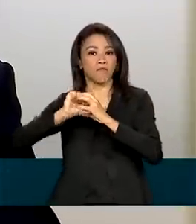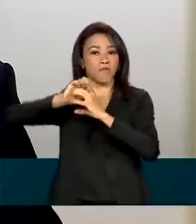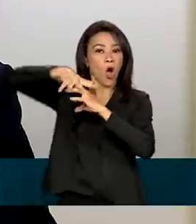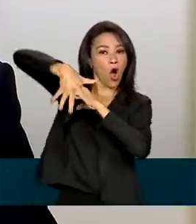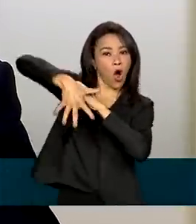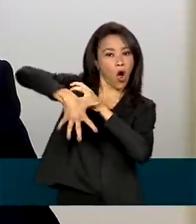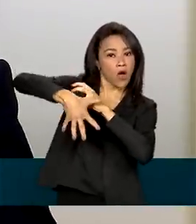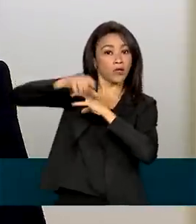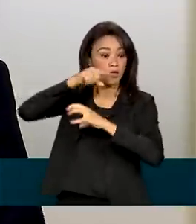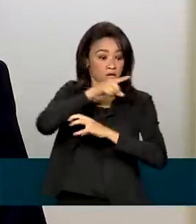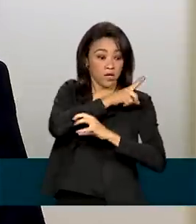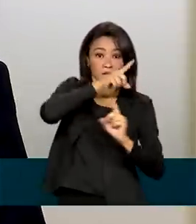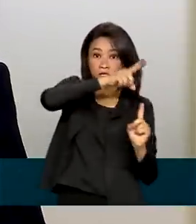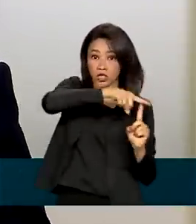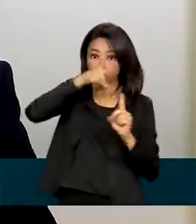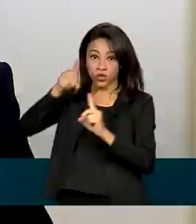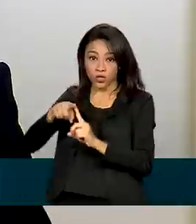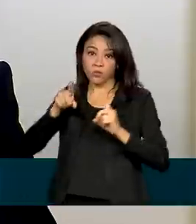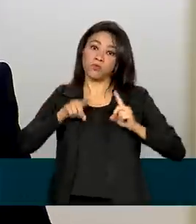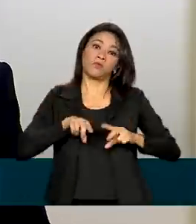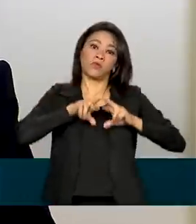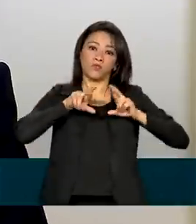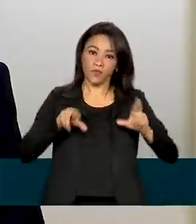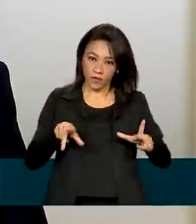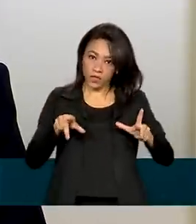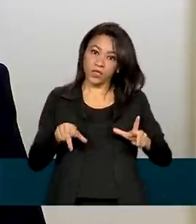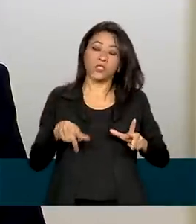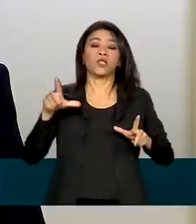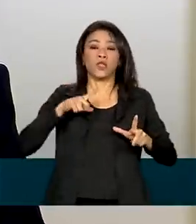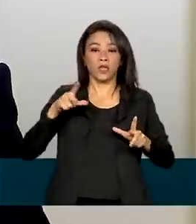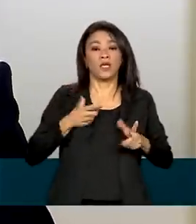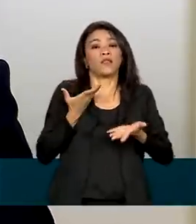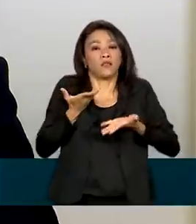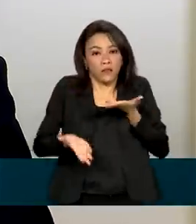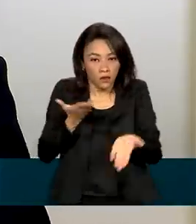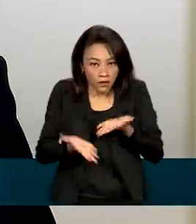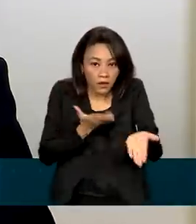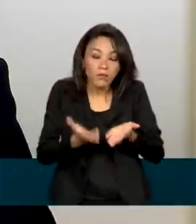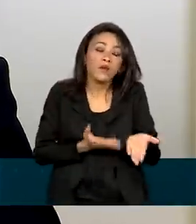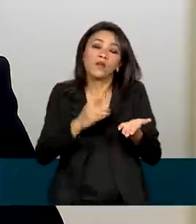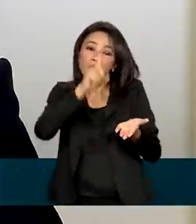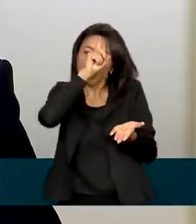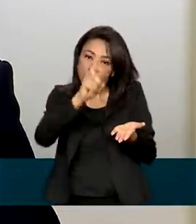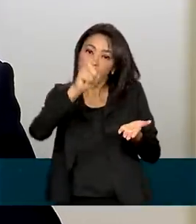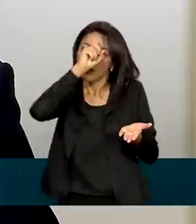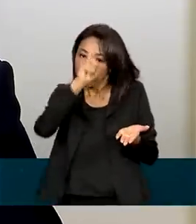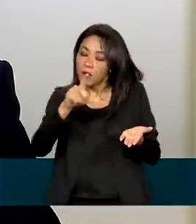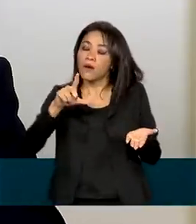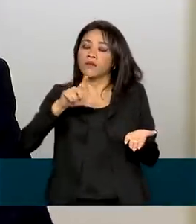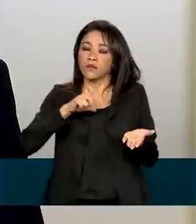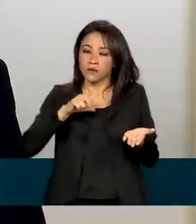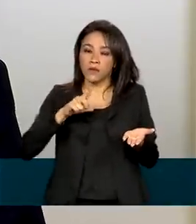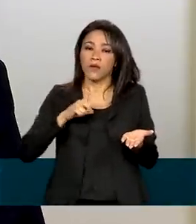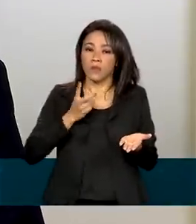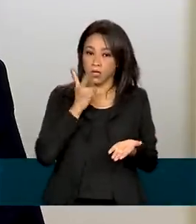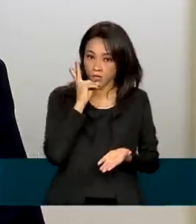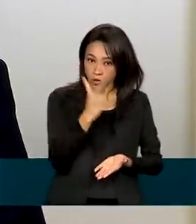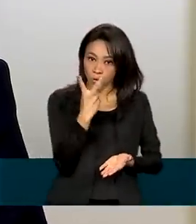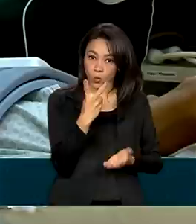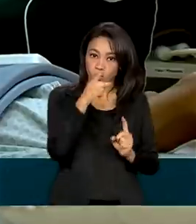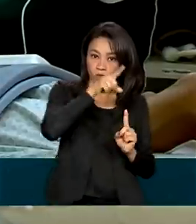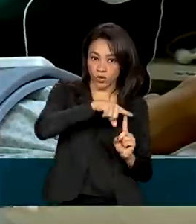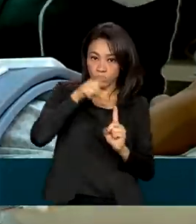Há diferenças de tratamentos entre as duas situações e o sistema único de saúde provém tratamento para as duas